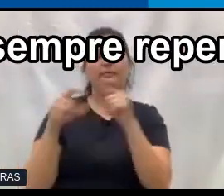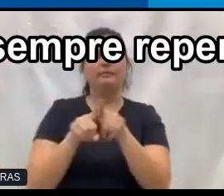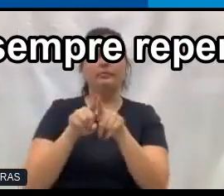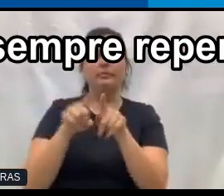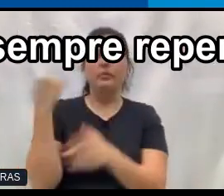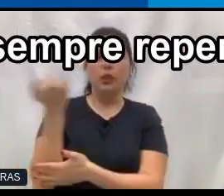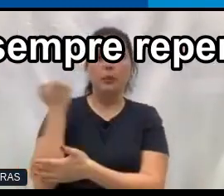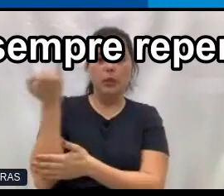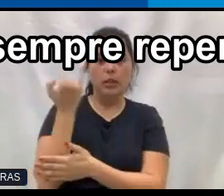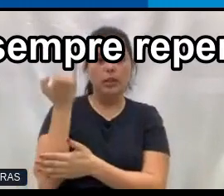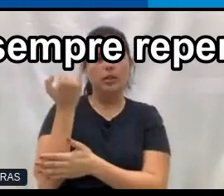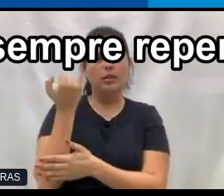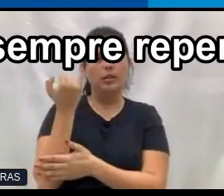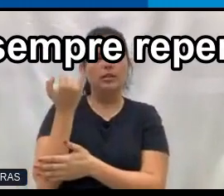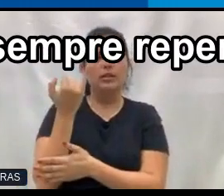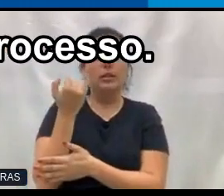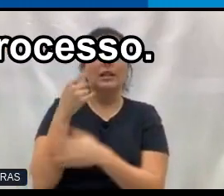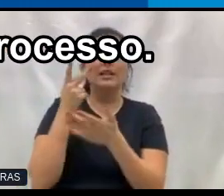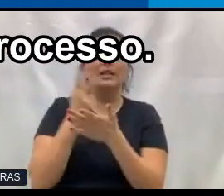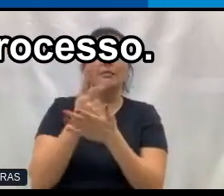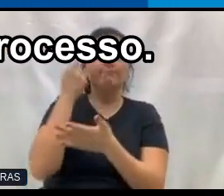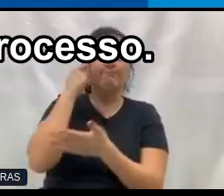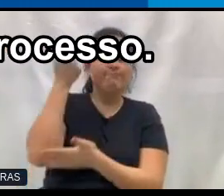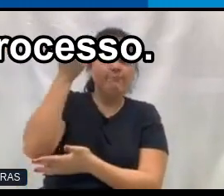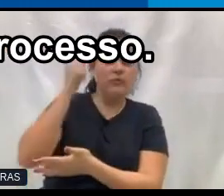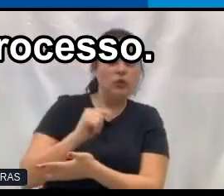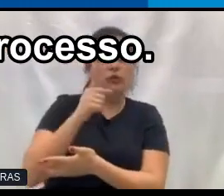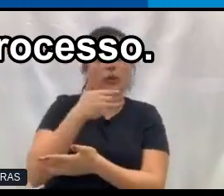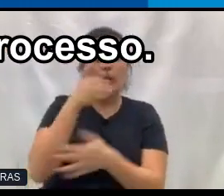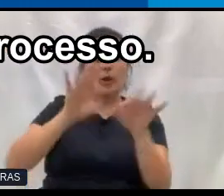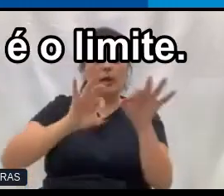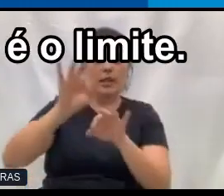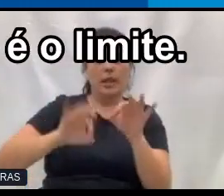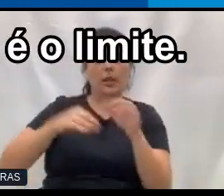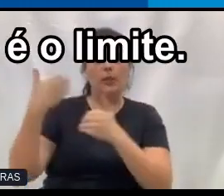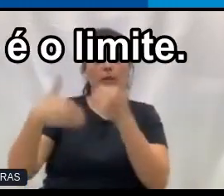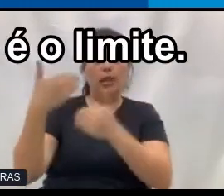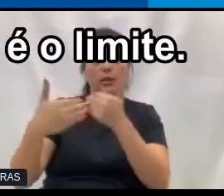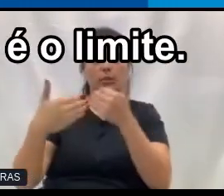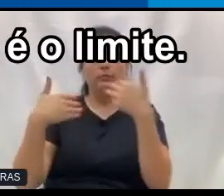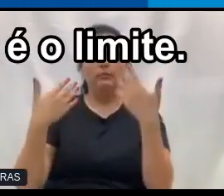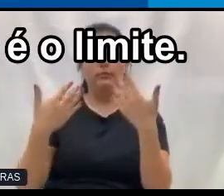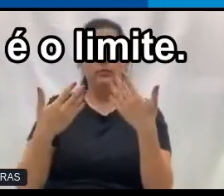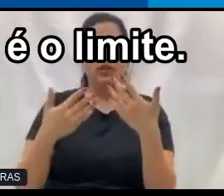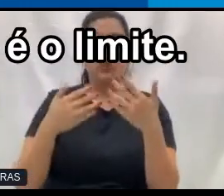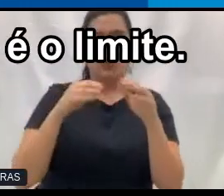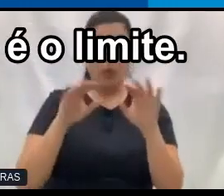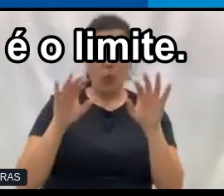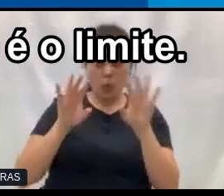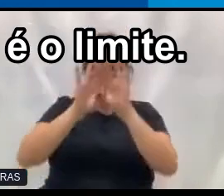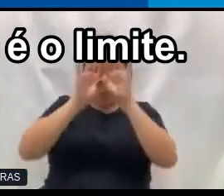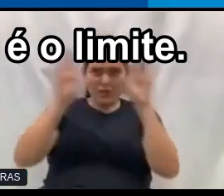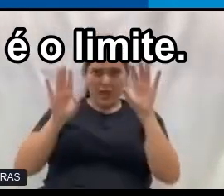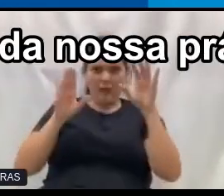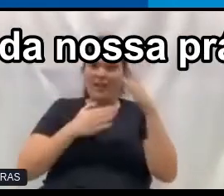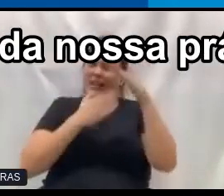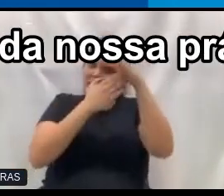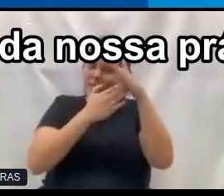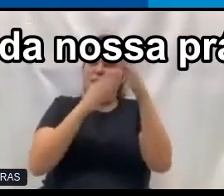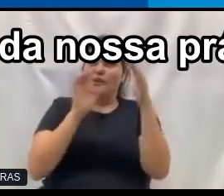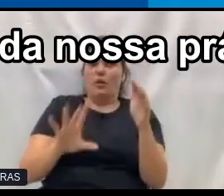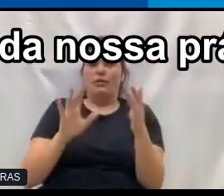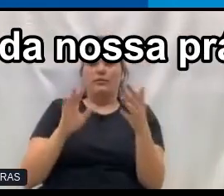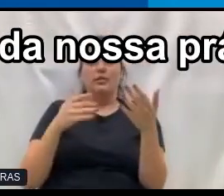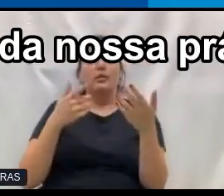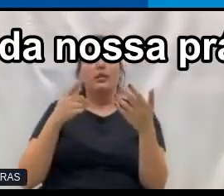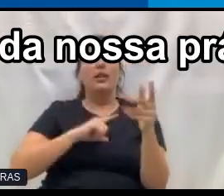que seja sempre repensado, melhorado o processo. O céu realmente é o limite. E a gente